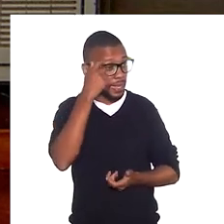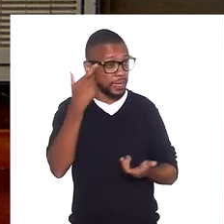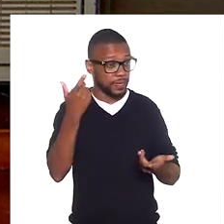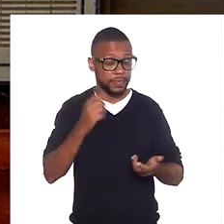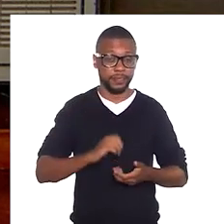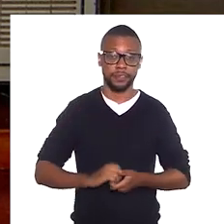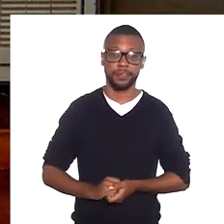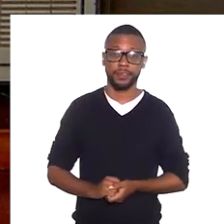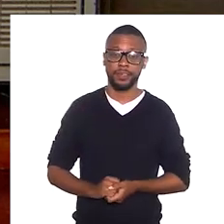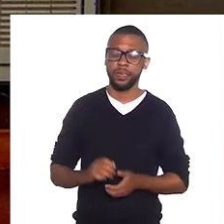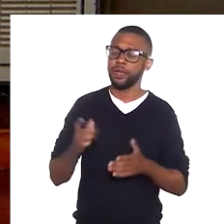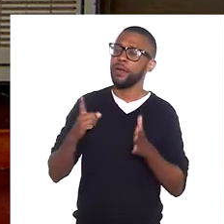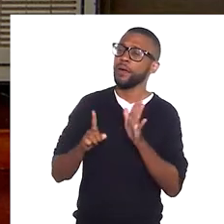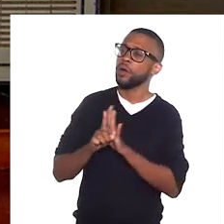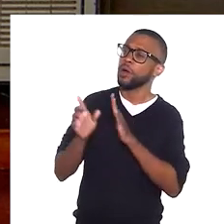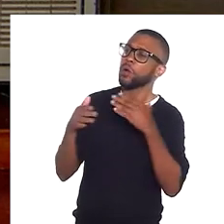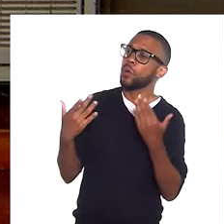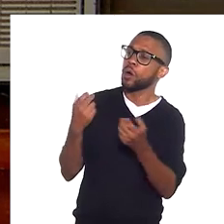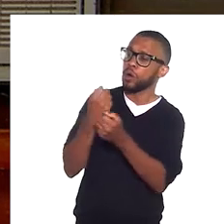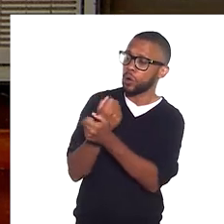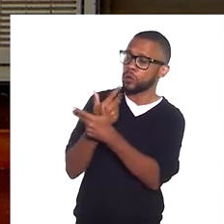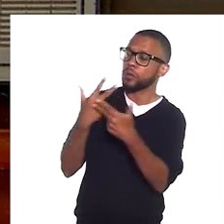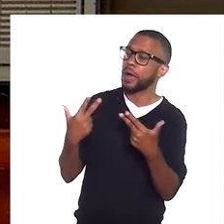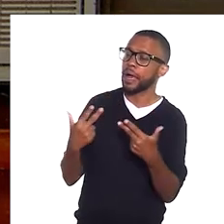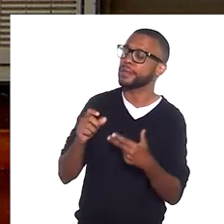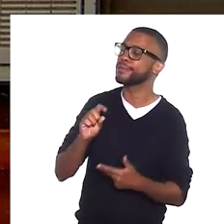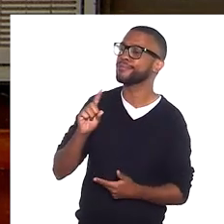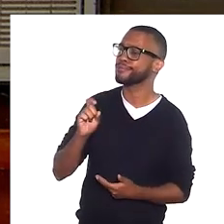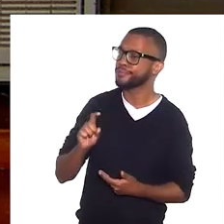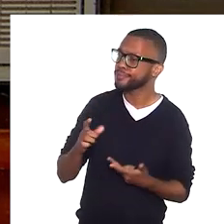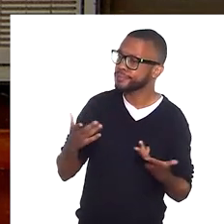Negra. Qual é a sua cor? Negro. Qual é a sua raça?